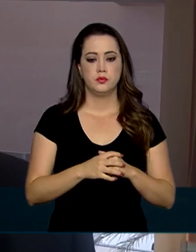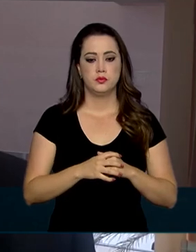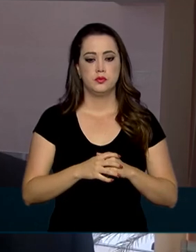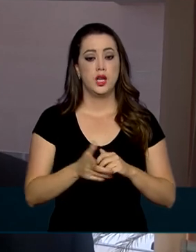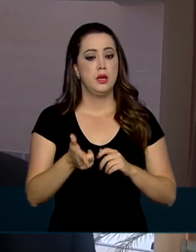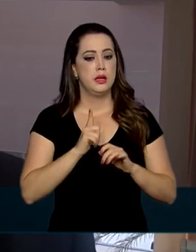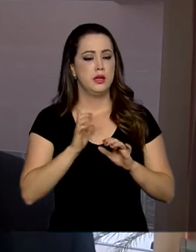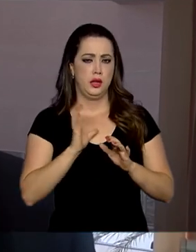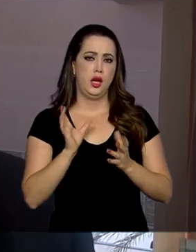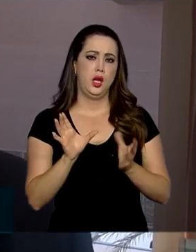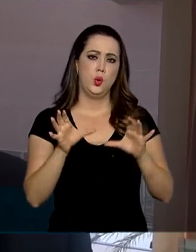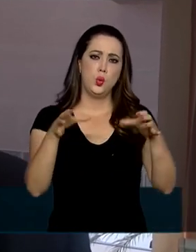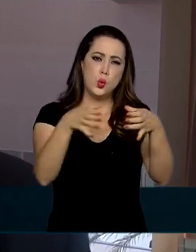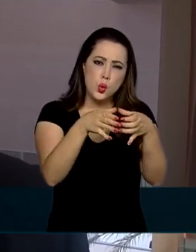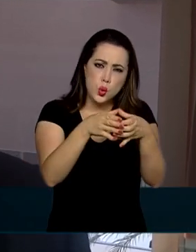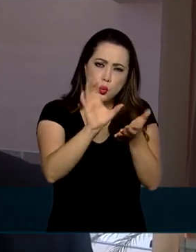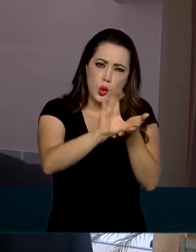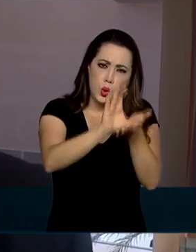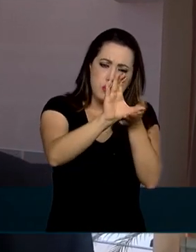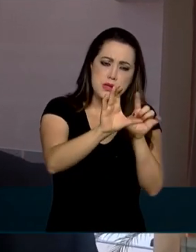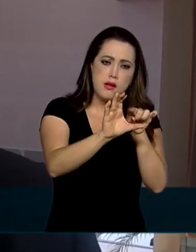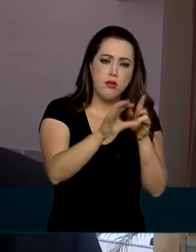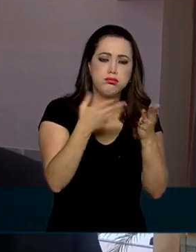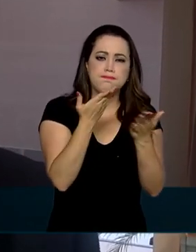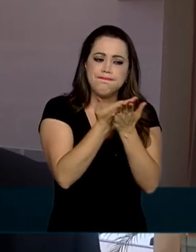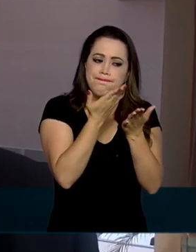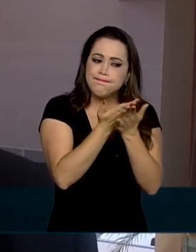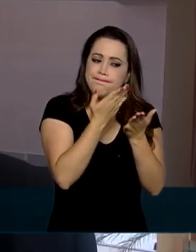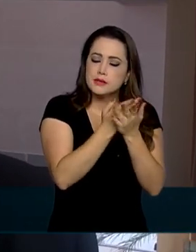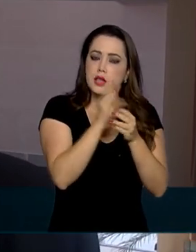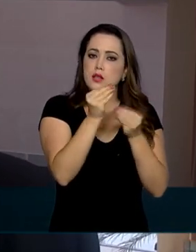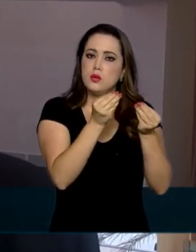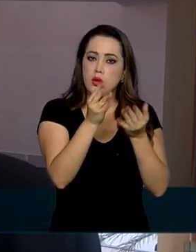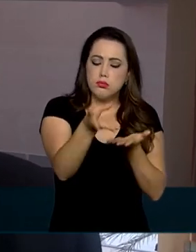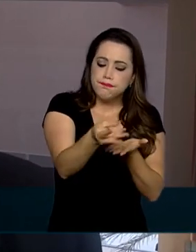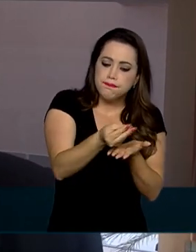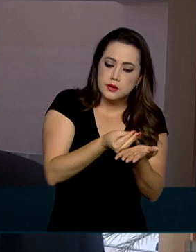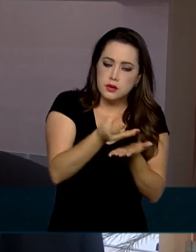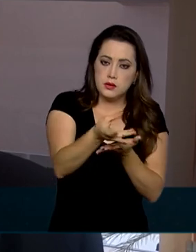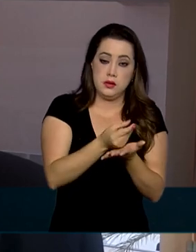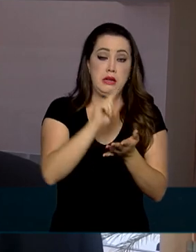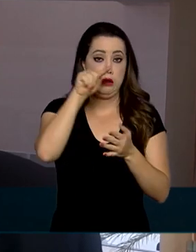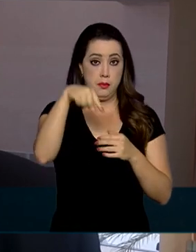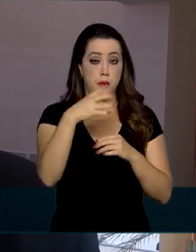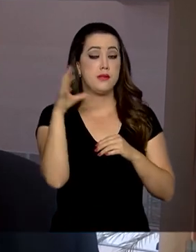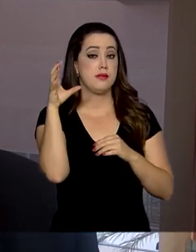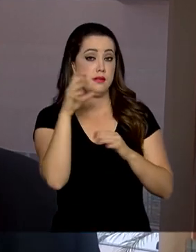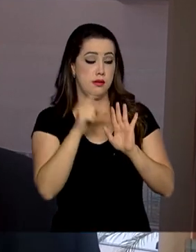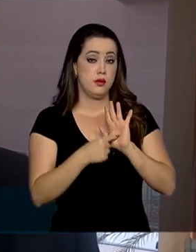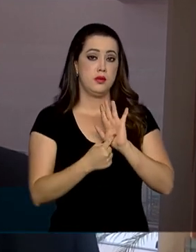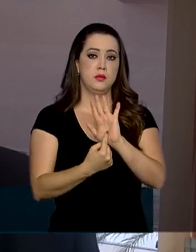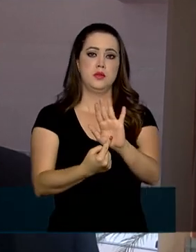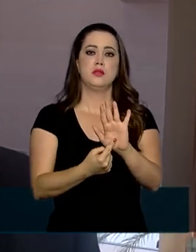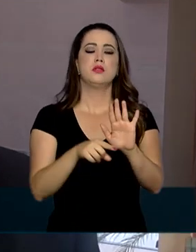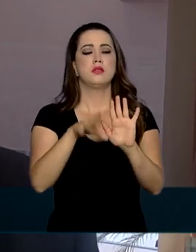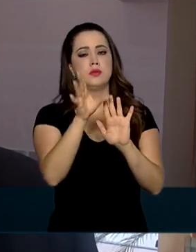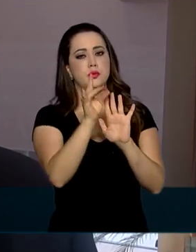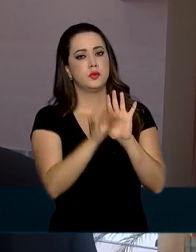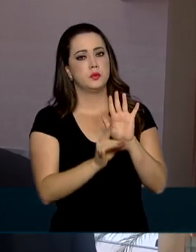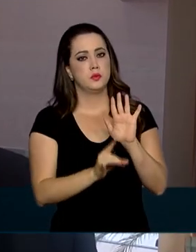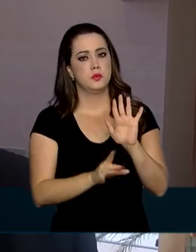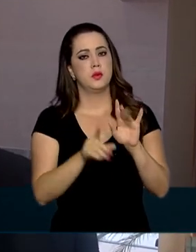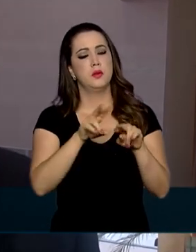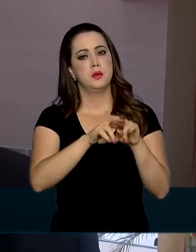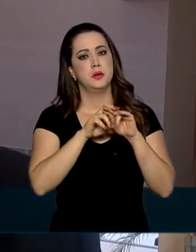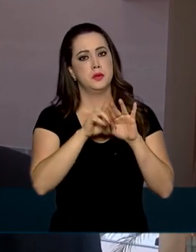comissão dentro do Conselho Federal de Medicina que está avaliando essas contribuições e em breve teremos então a determinação,